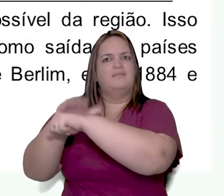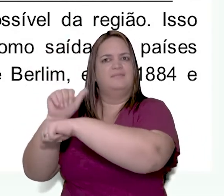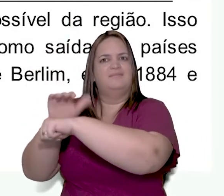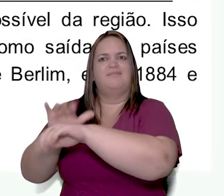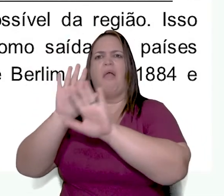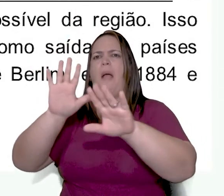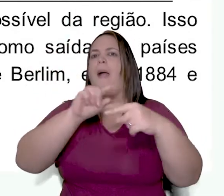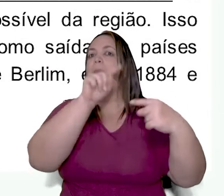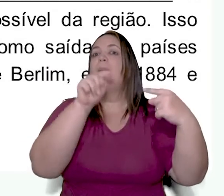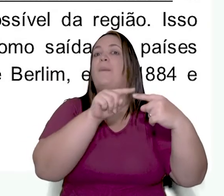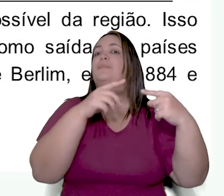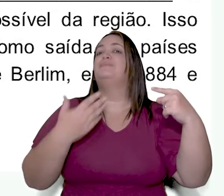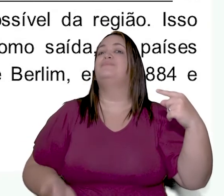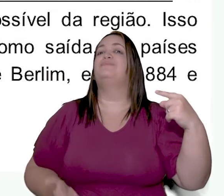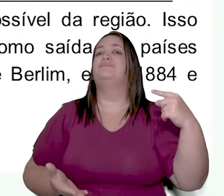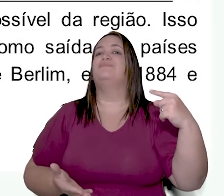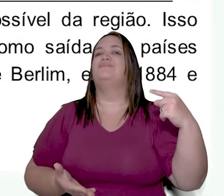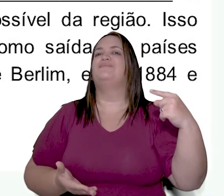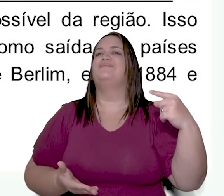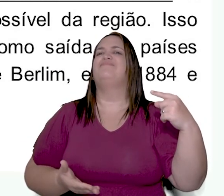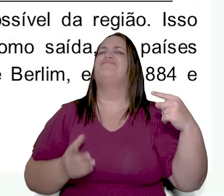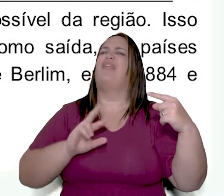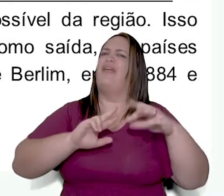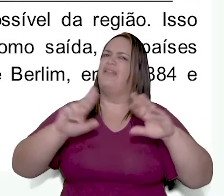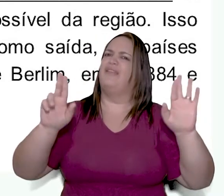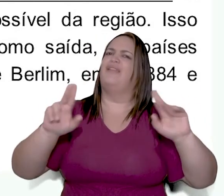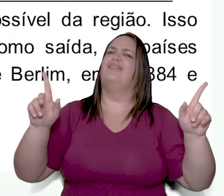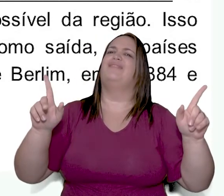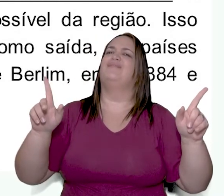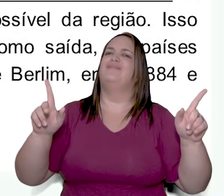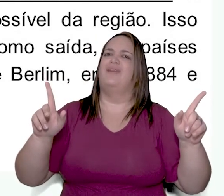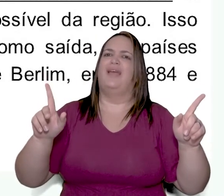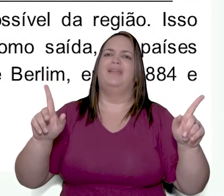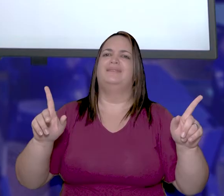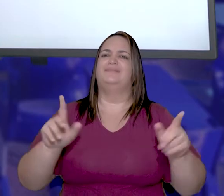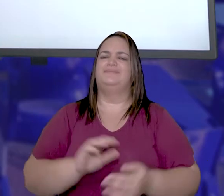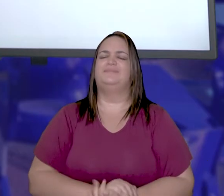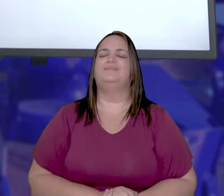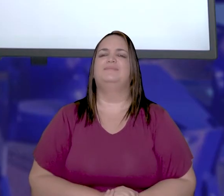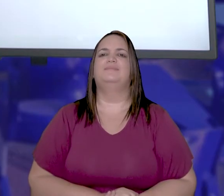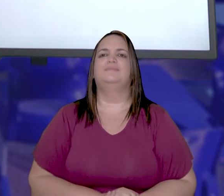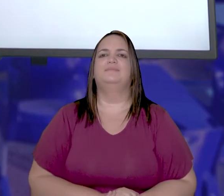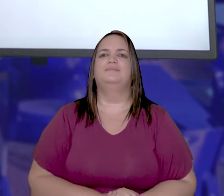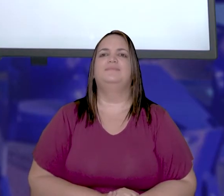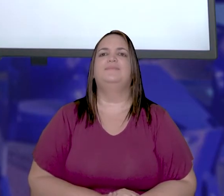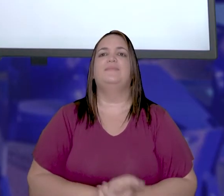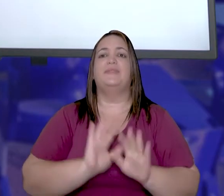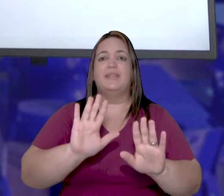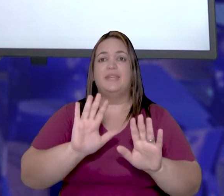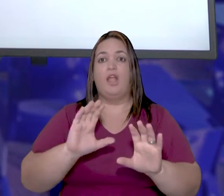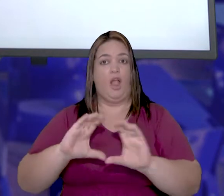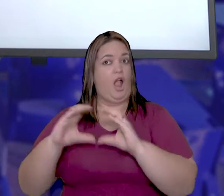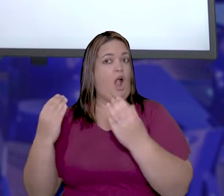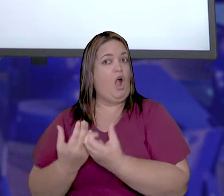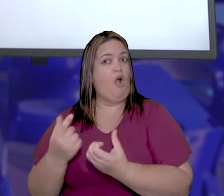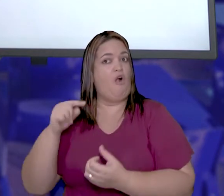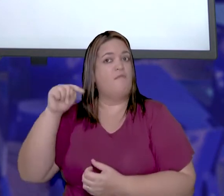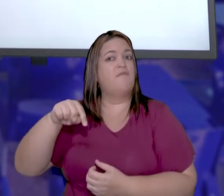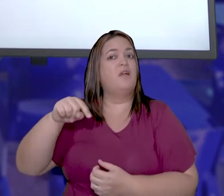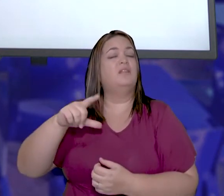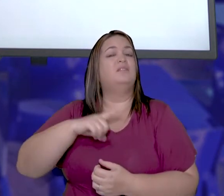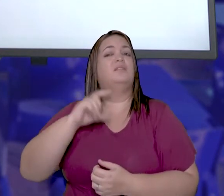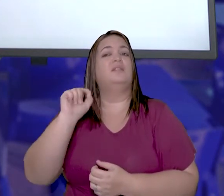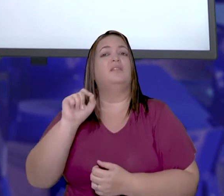partilhar a África. Porém, os objetivos dessa partilha são objetivos bem